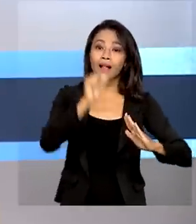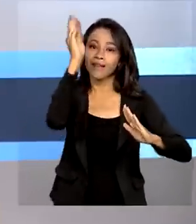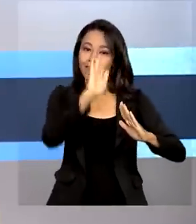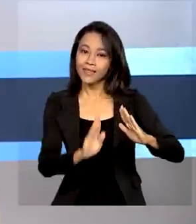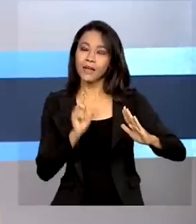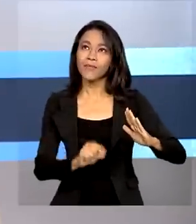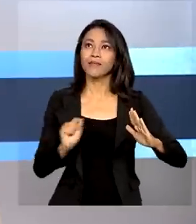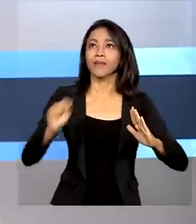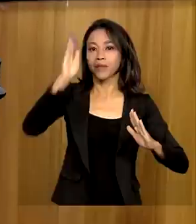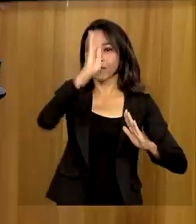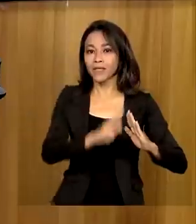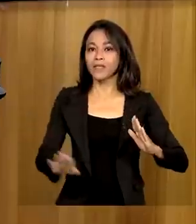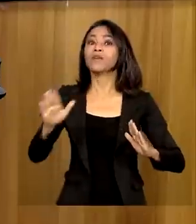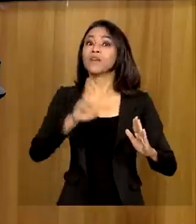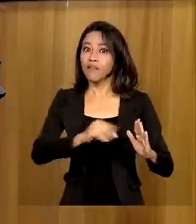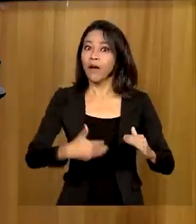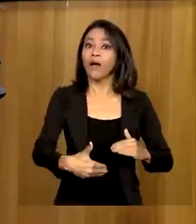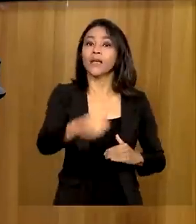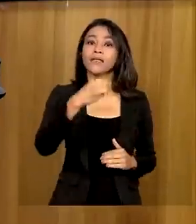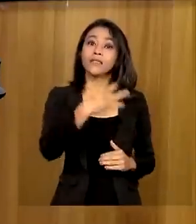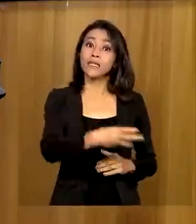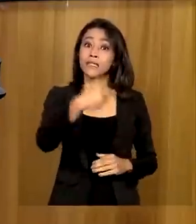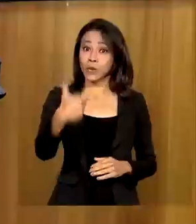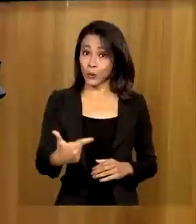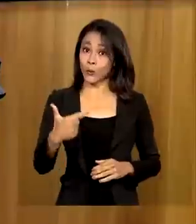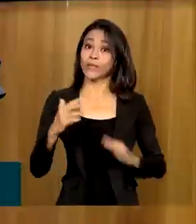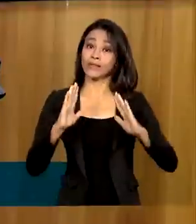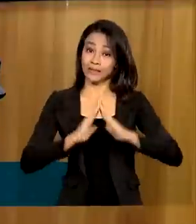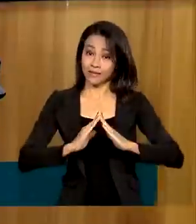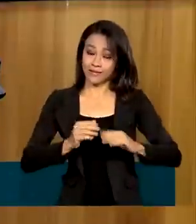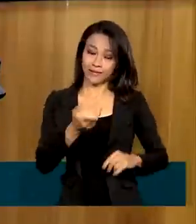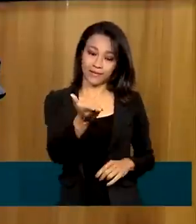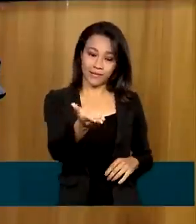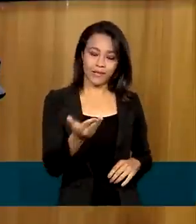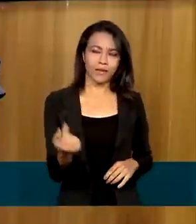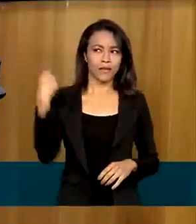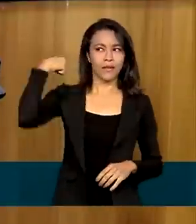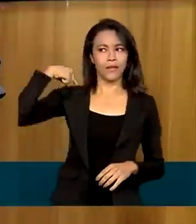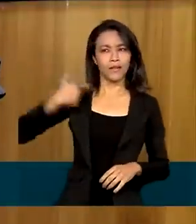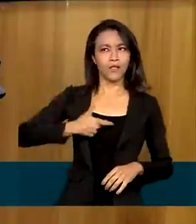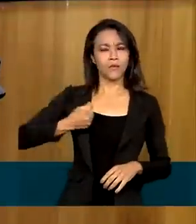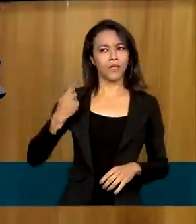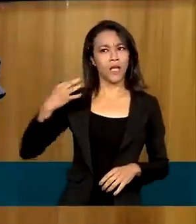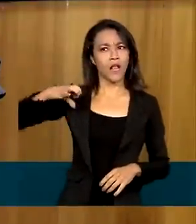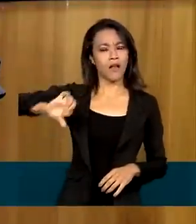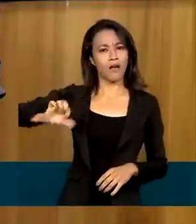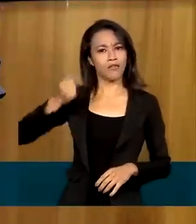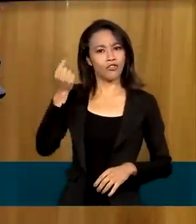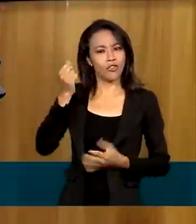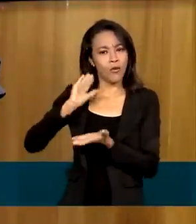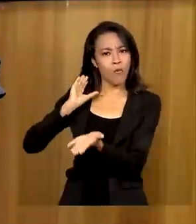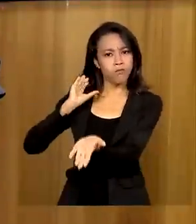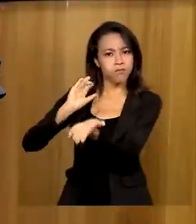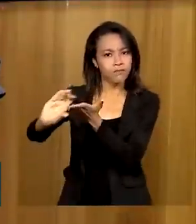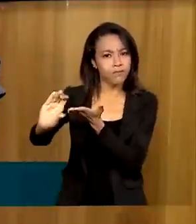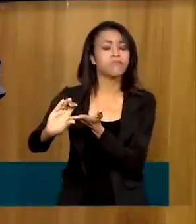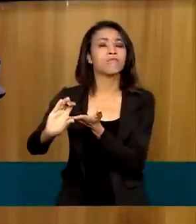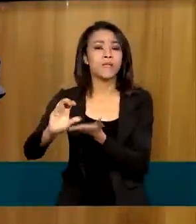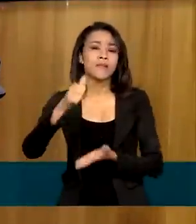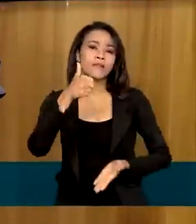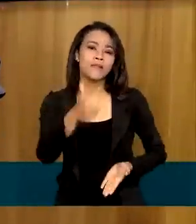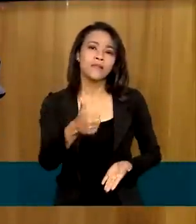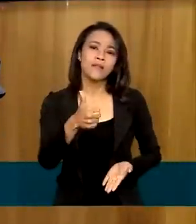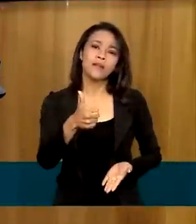unidades no país. Desde 2019 até hoje nós já tivemos um investimento recorde de cerca de 103